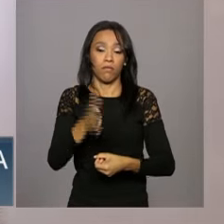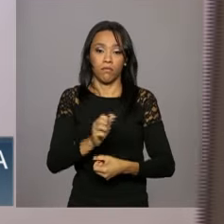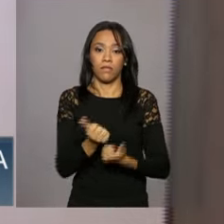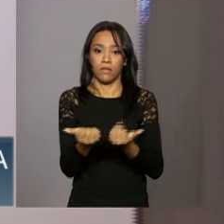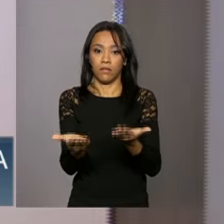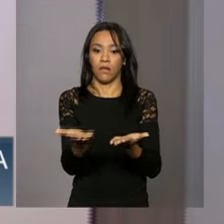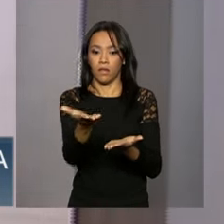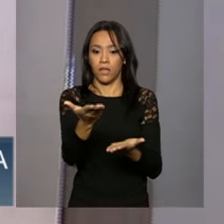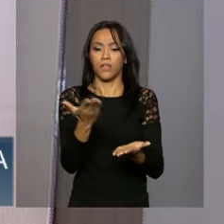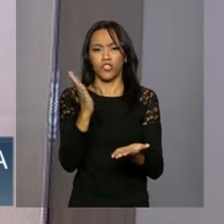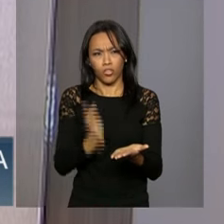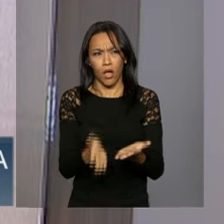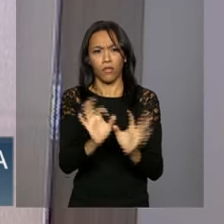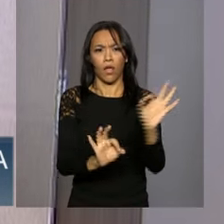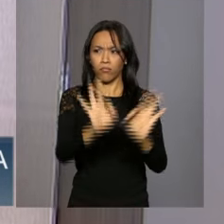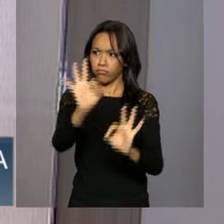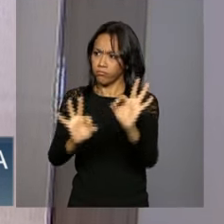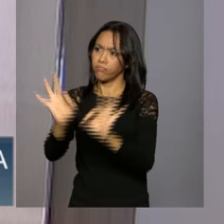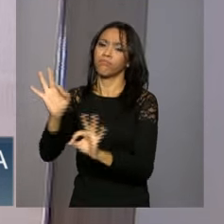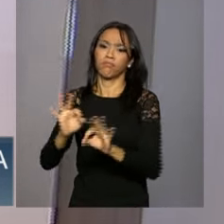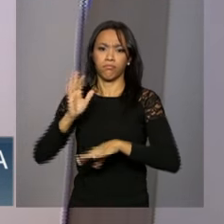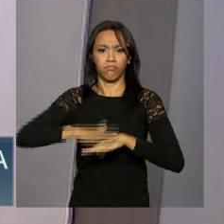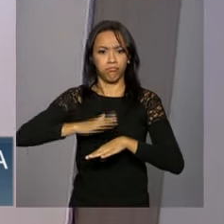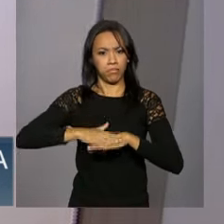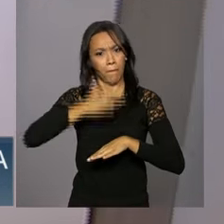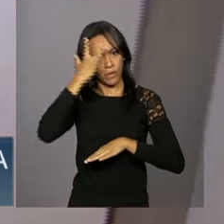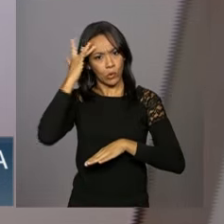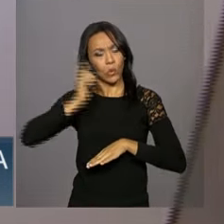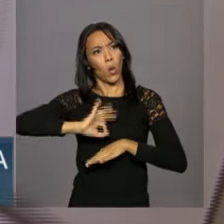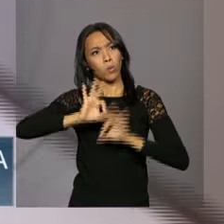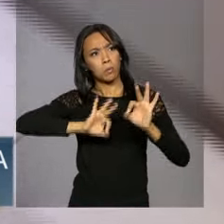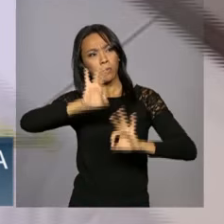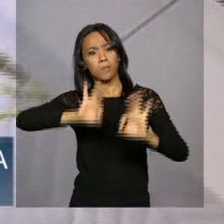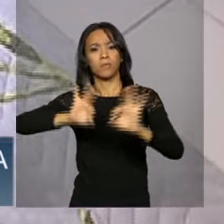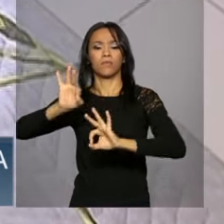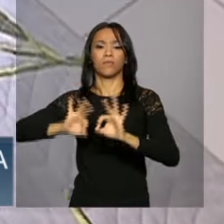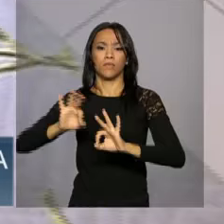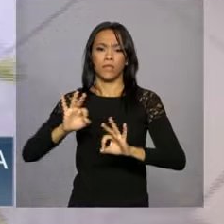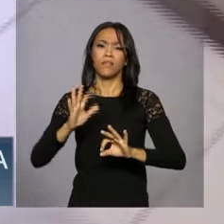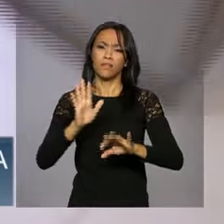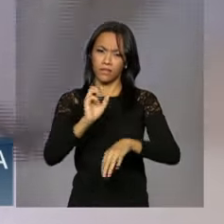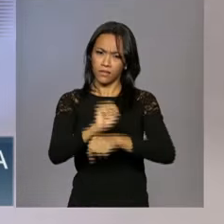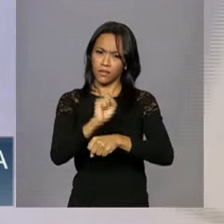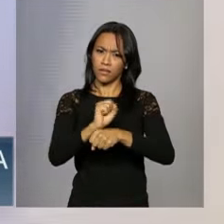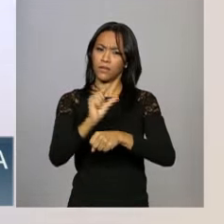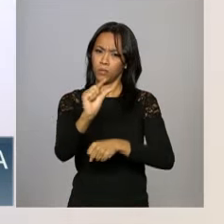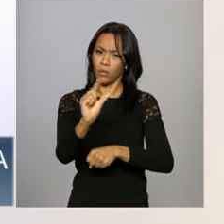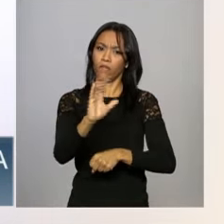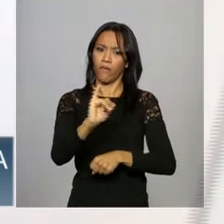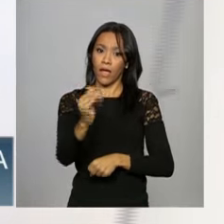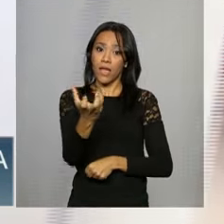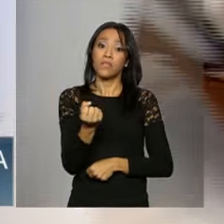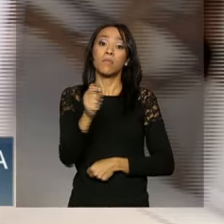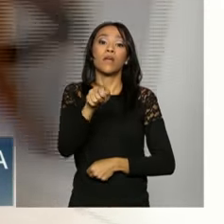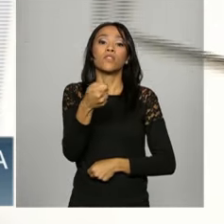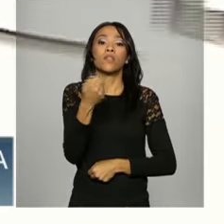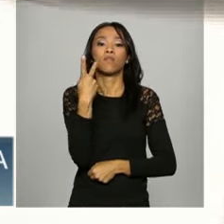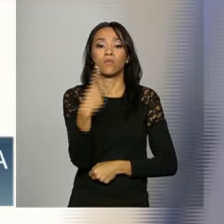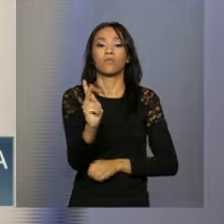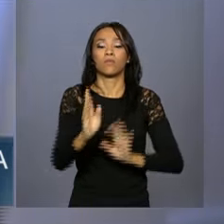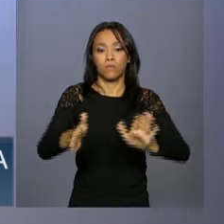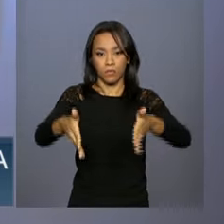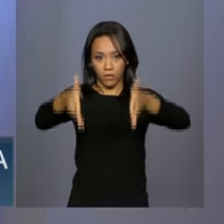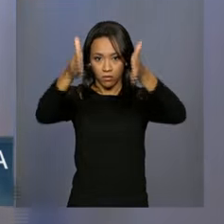apartamento decorado já pelo morador, que vai receber as chaves daqui a pouquinho das mãos da presidenta Dilma Rousseff lá no palco, durante a cerimônia.